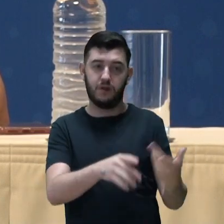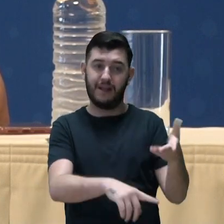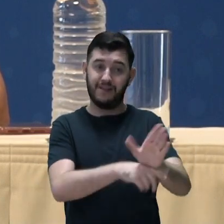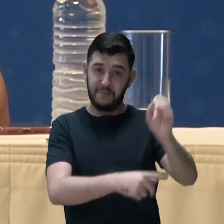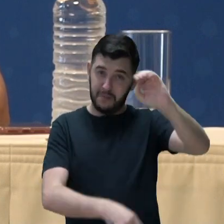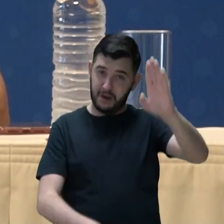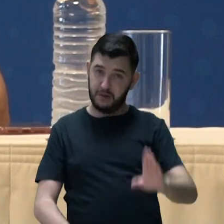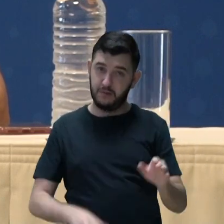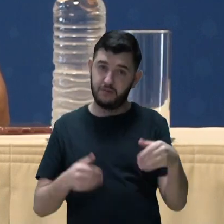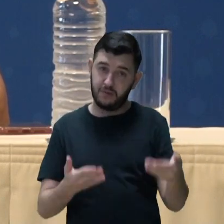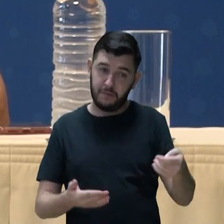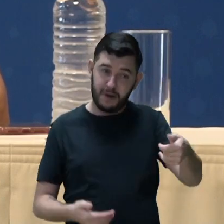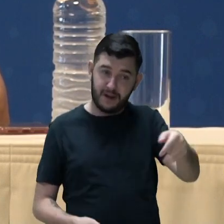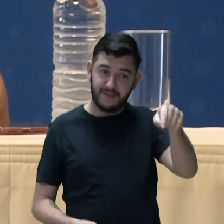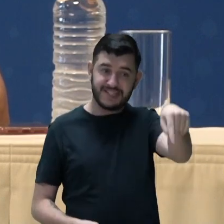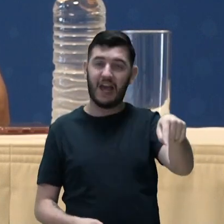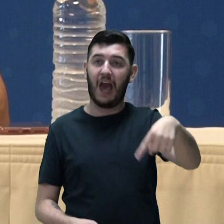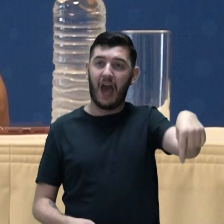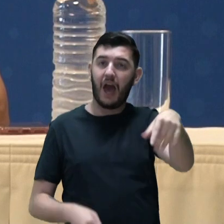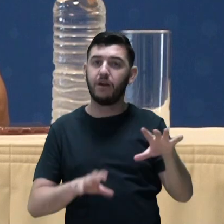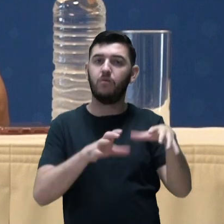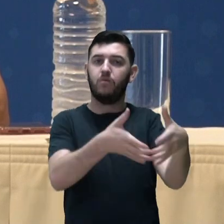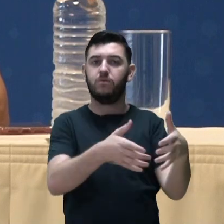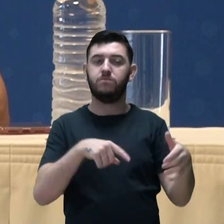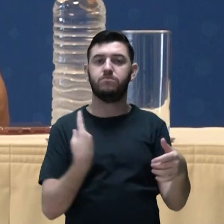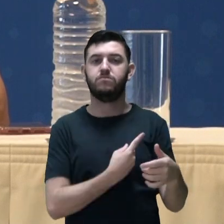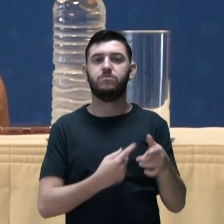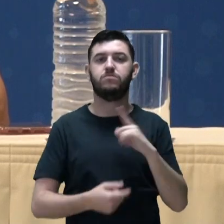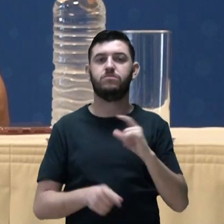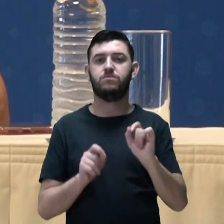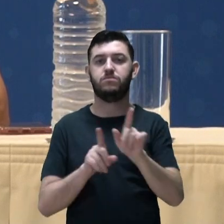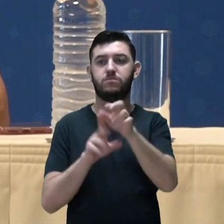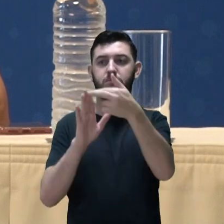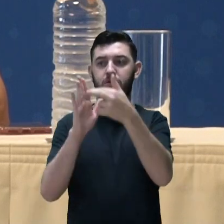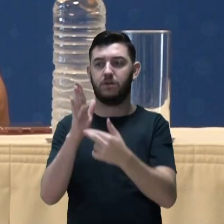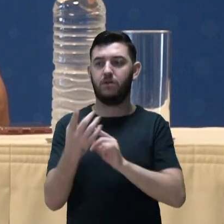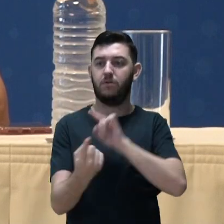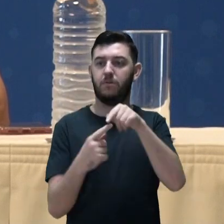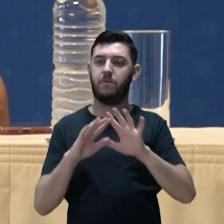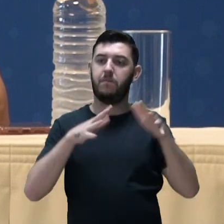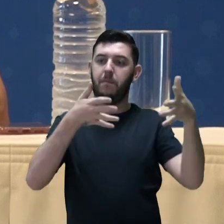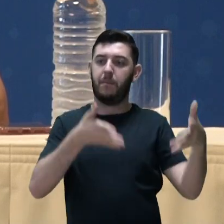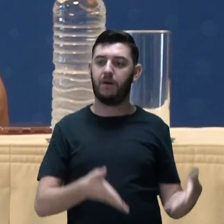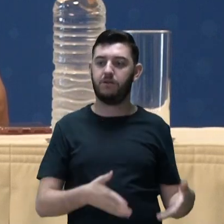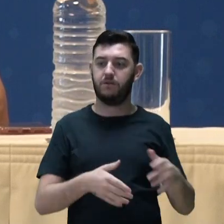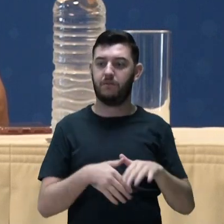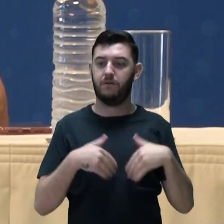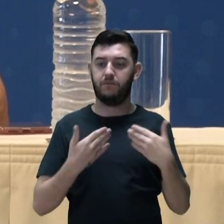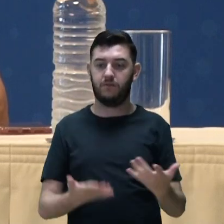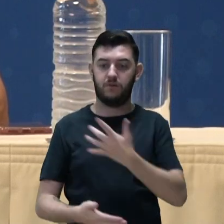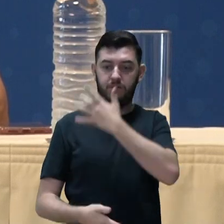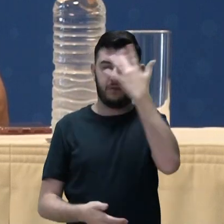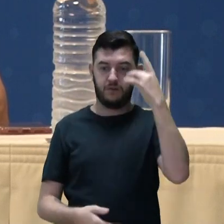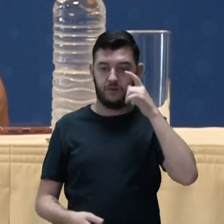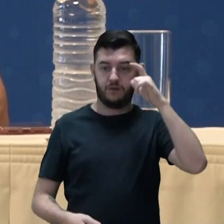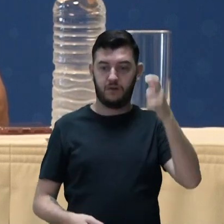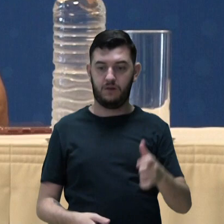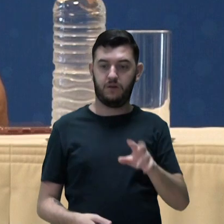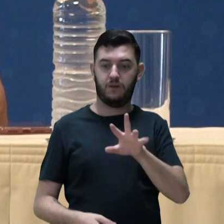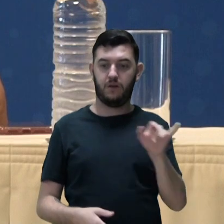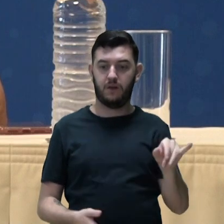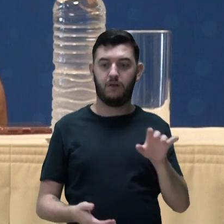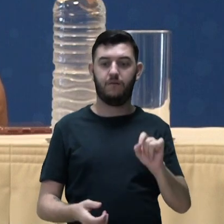a gente tomou algumas, a gente definiu alguns critérios para a entrada. Então, os interessados poderão se matricular